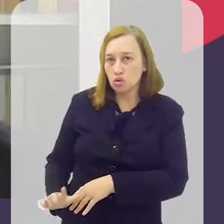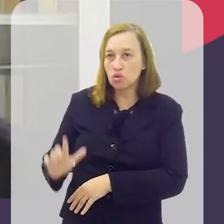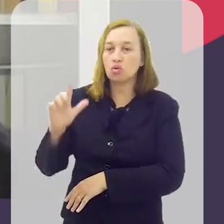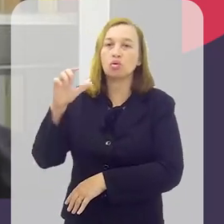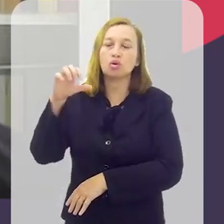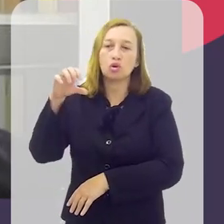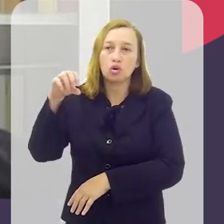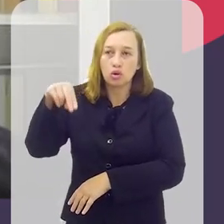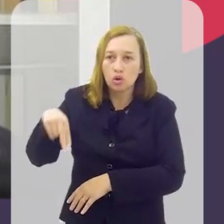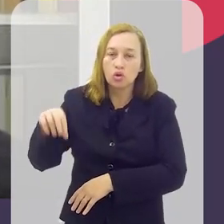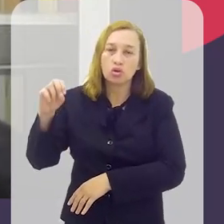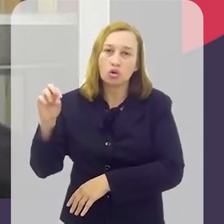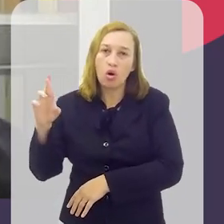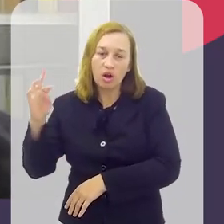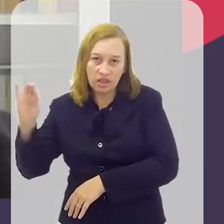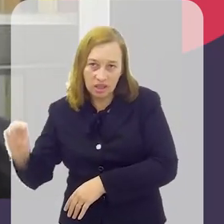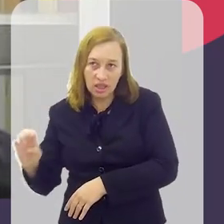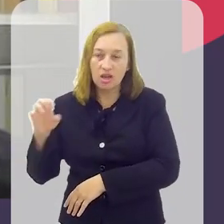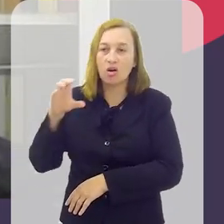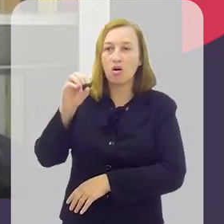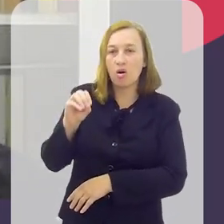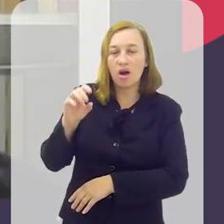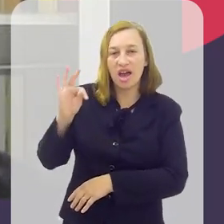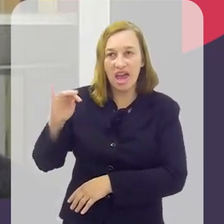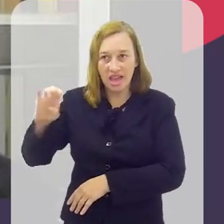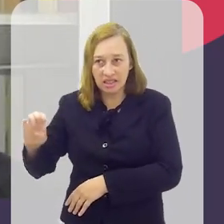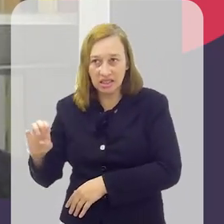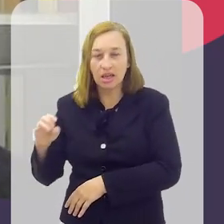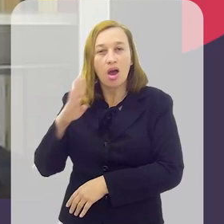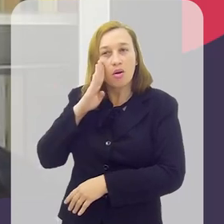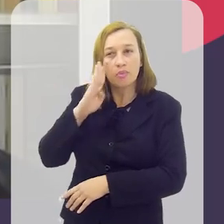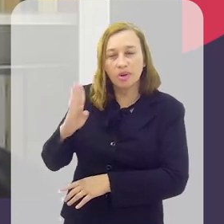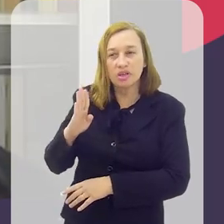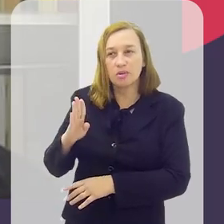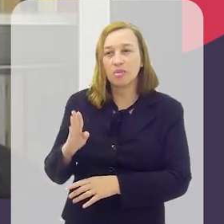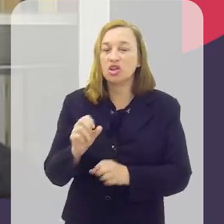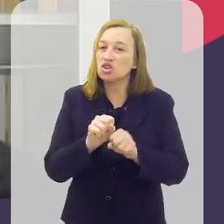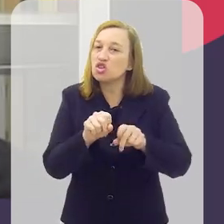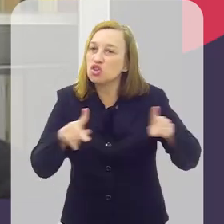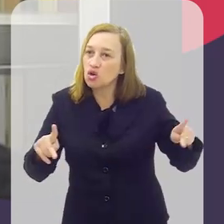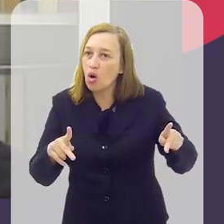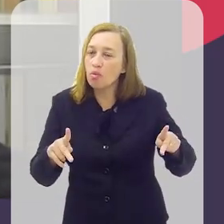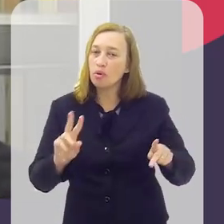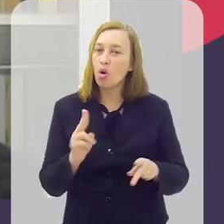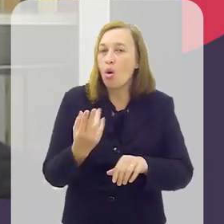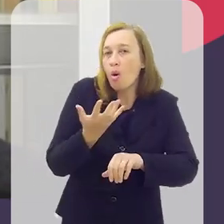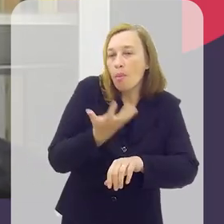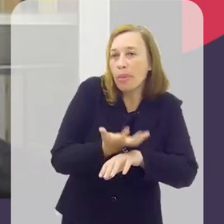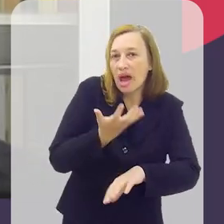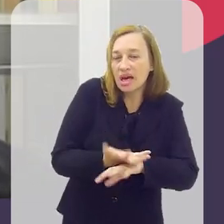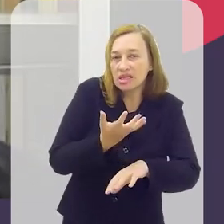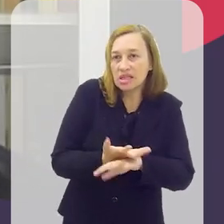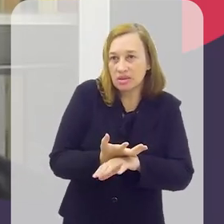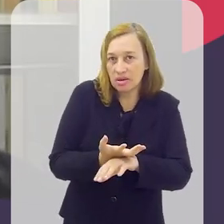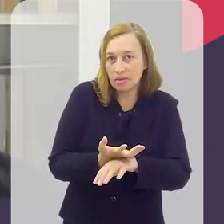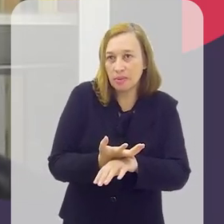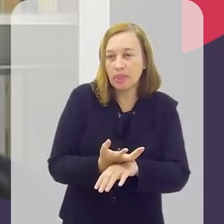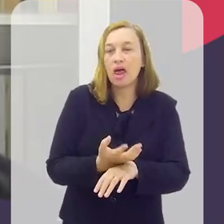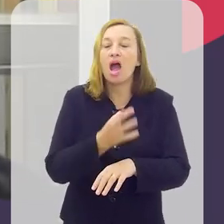norte, zona norte, zona oeste, principalmente em estacionamentos de shoppings ou praças próximas a